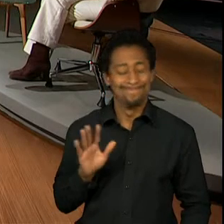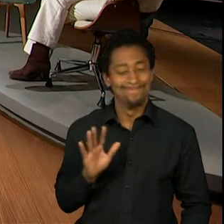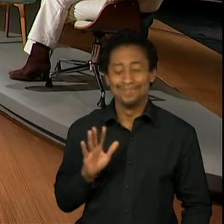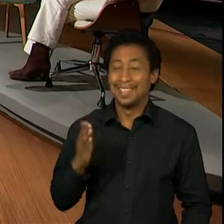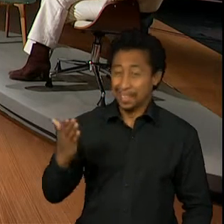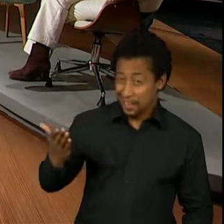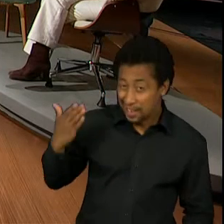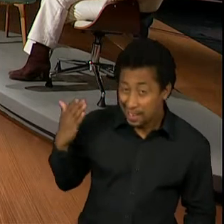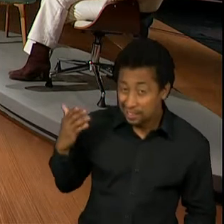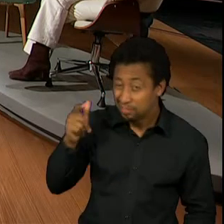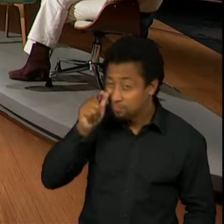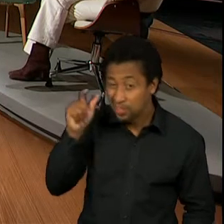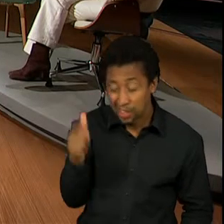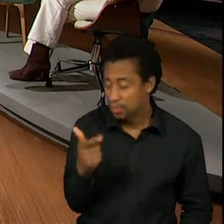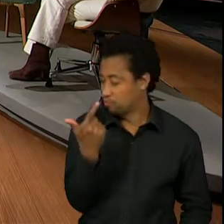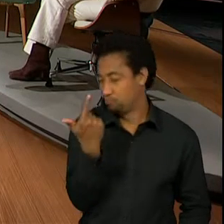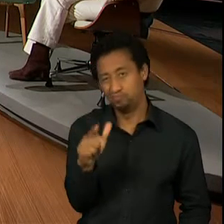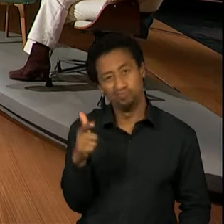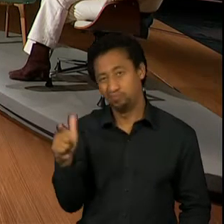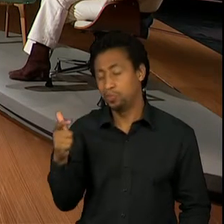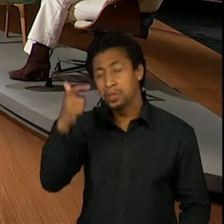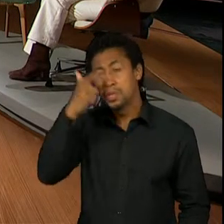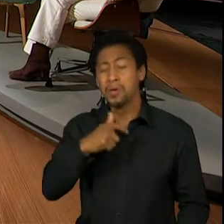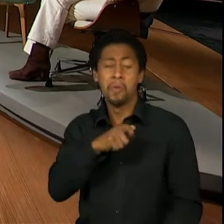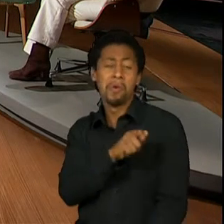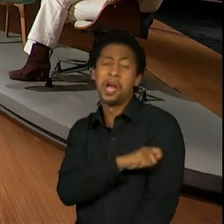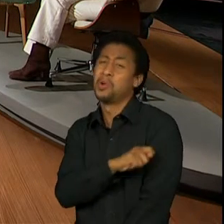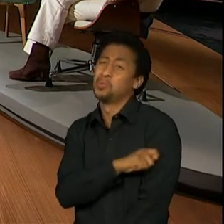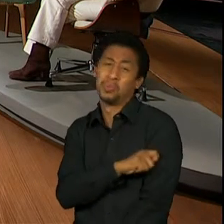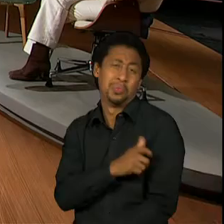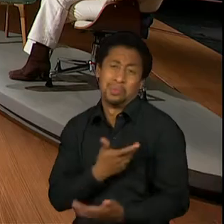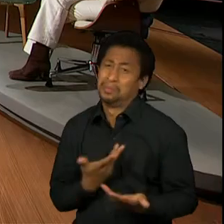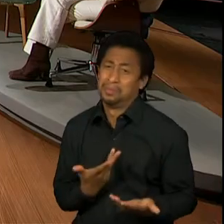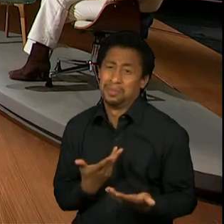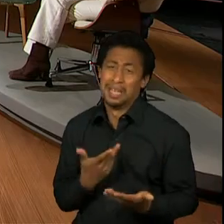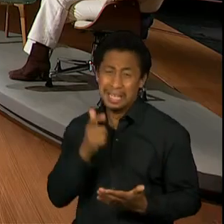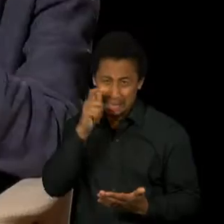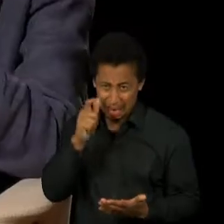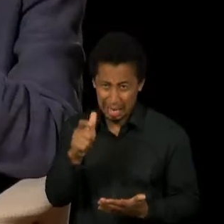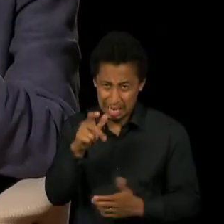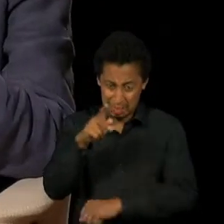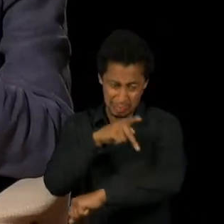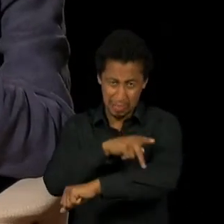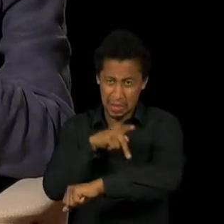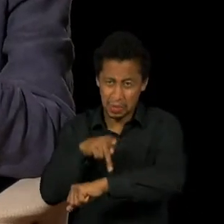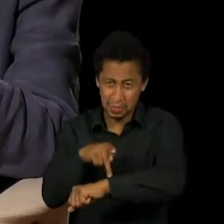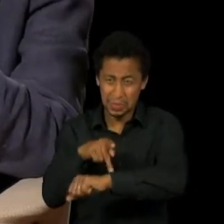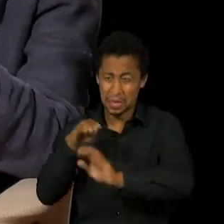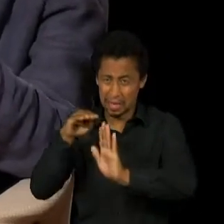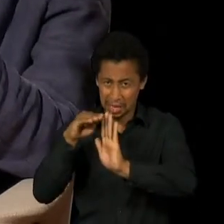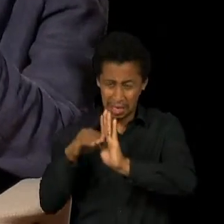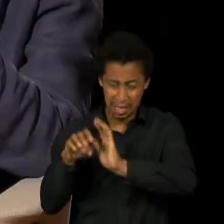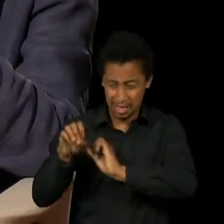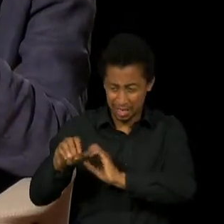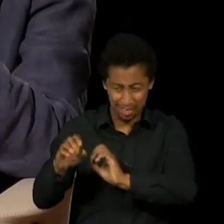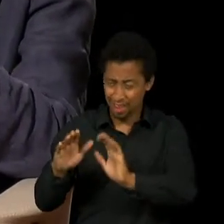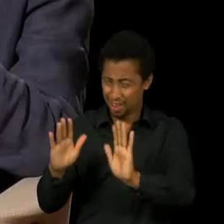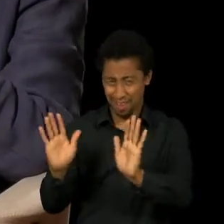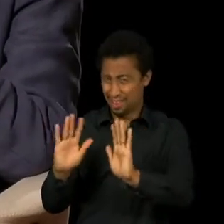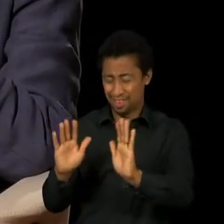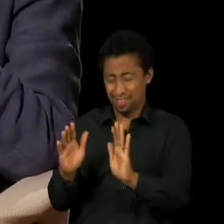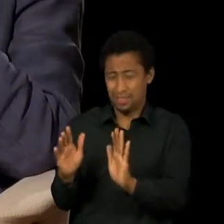eu acho que, quando você é aluno, não tem como... Aluno de teatro, não tem como você estar